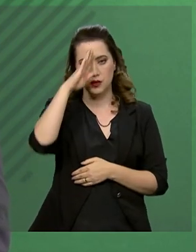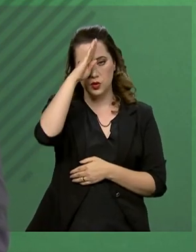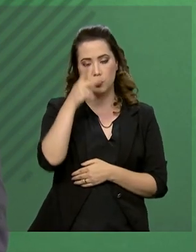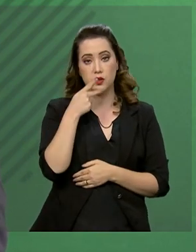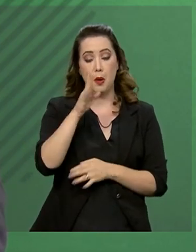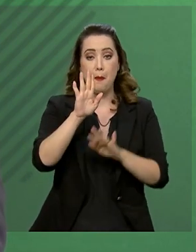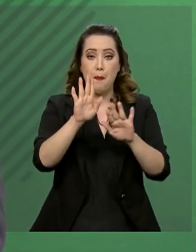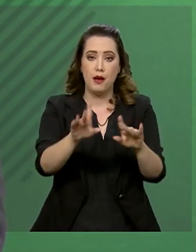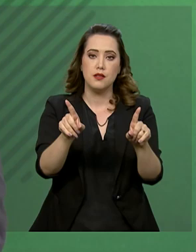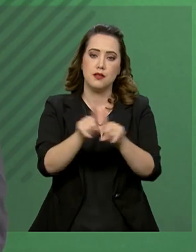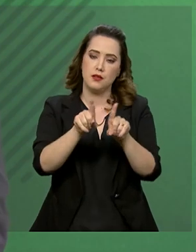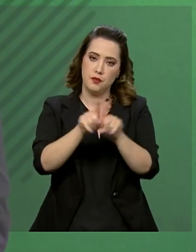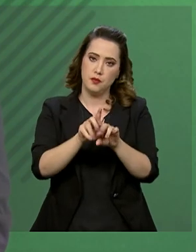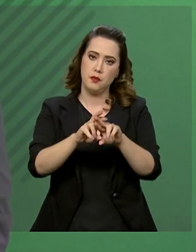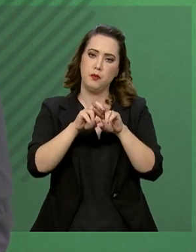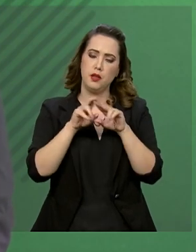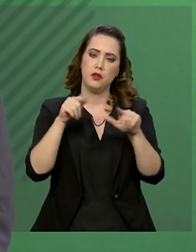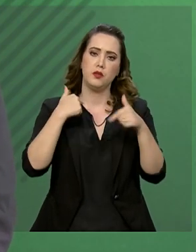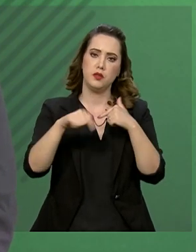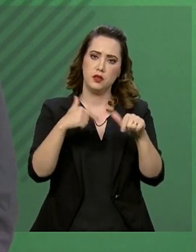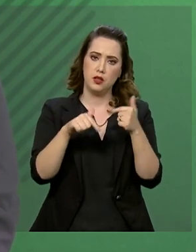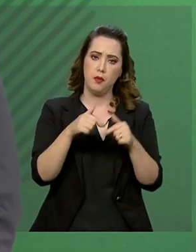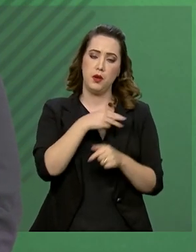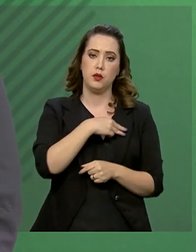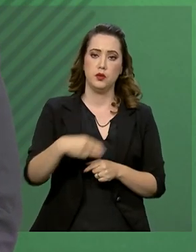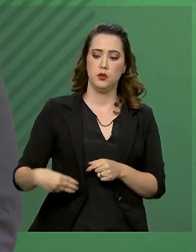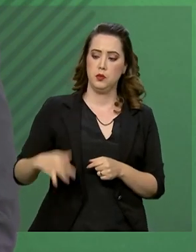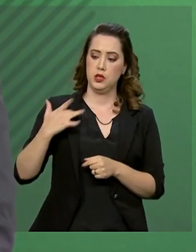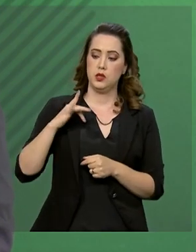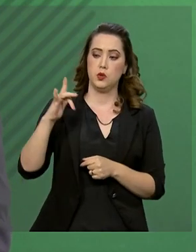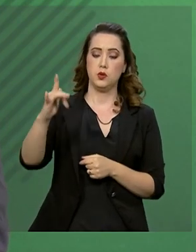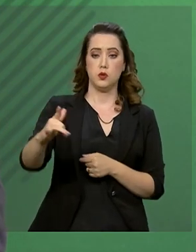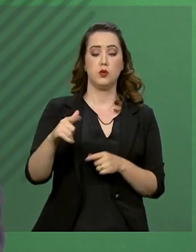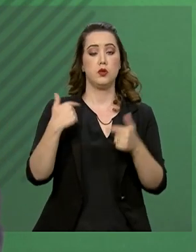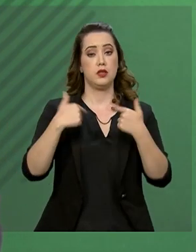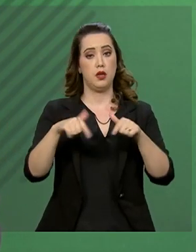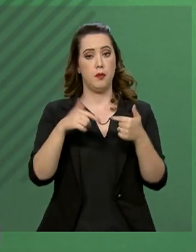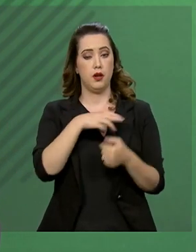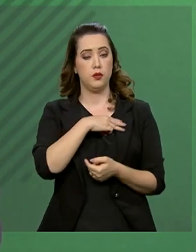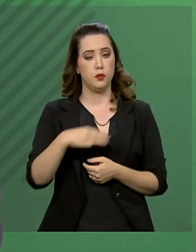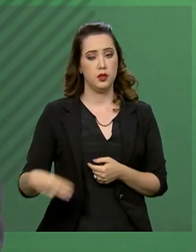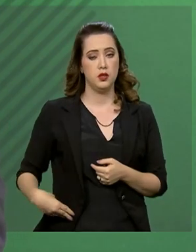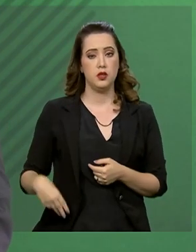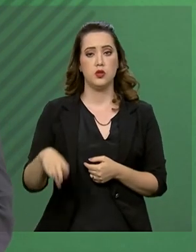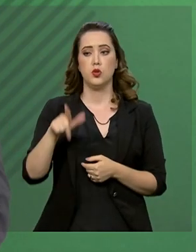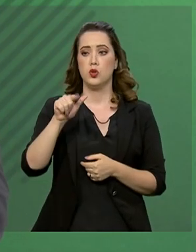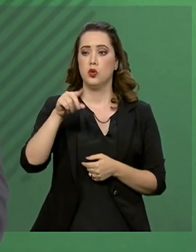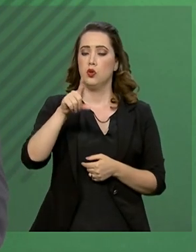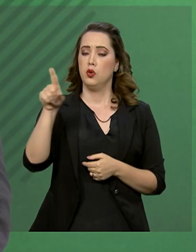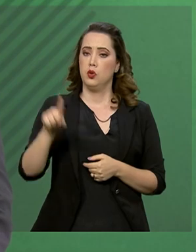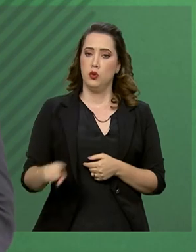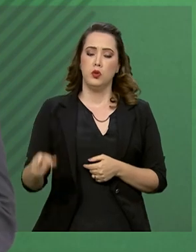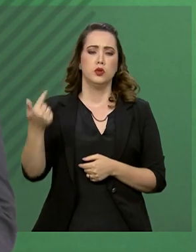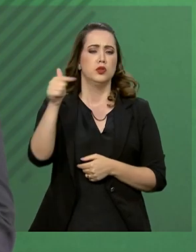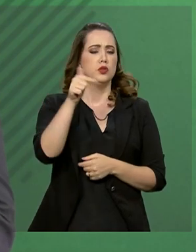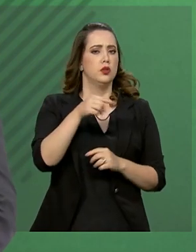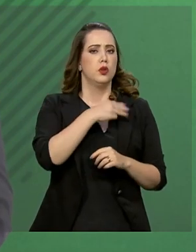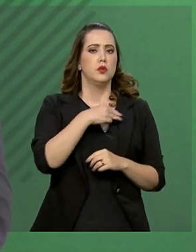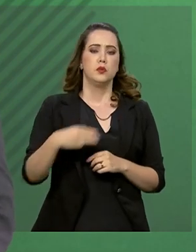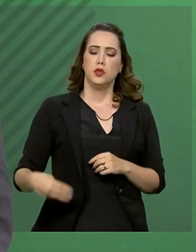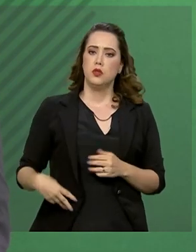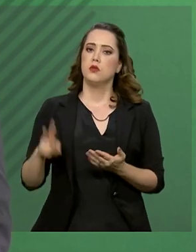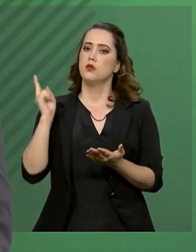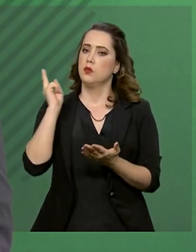mas também pelo trabalho do ministro Onyx Lorenzoni, pelo trabalho do ministro Luiz Eduardo e de tantos outros ministros,